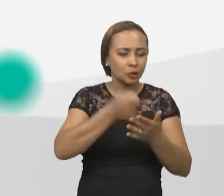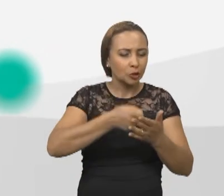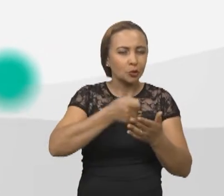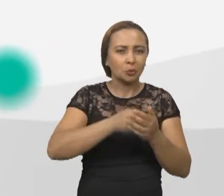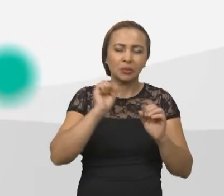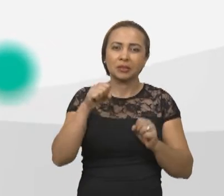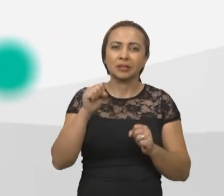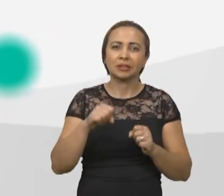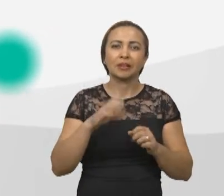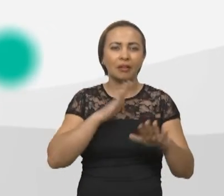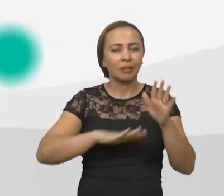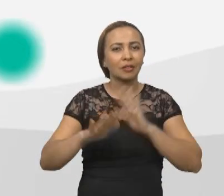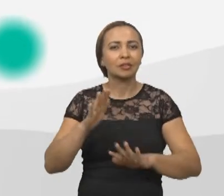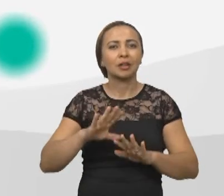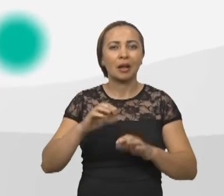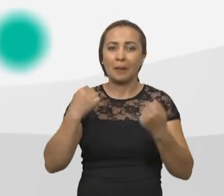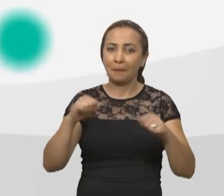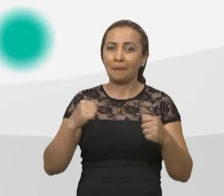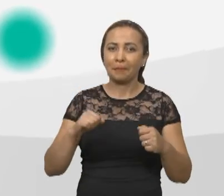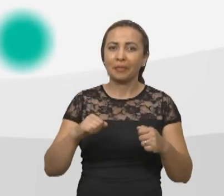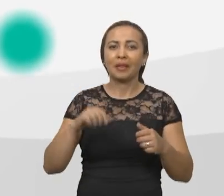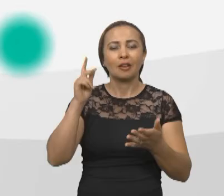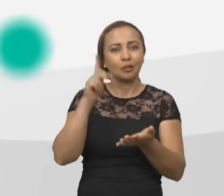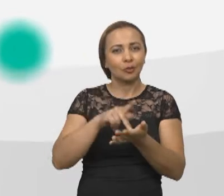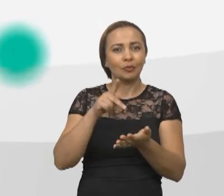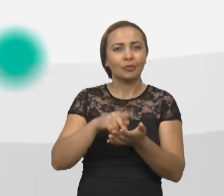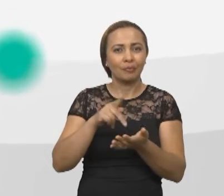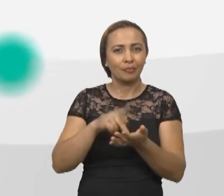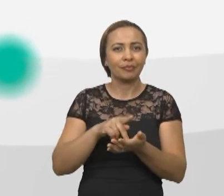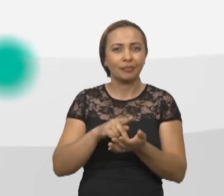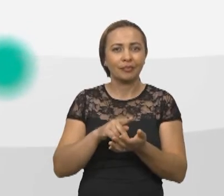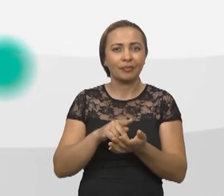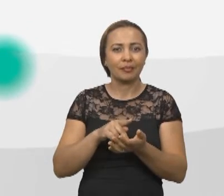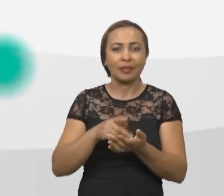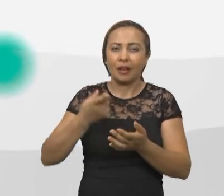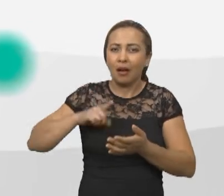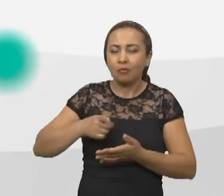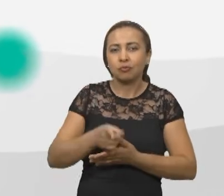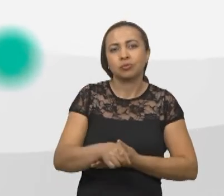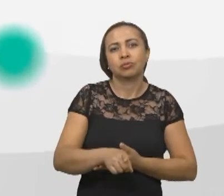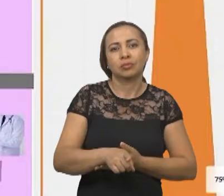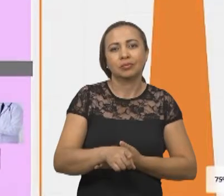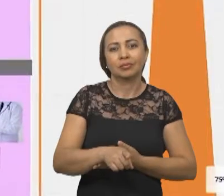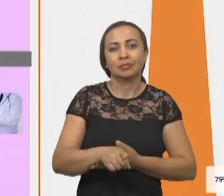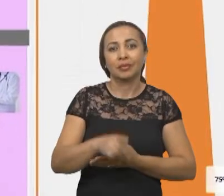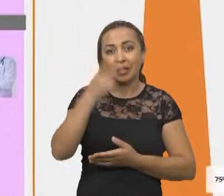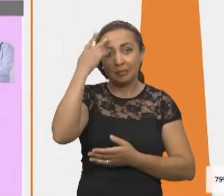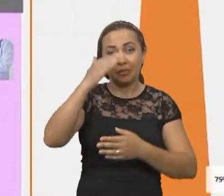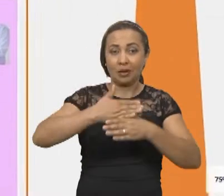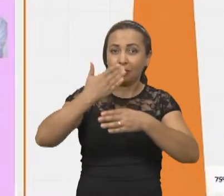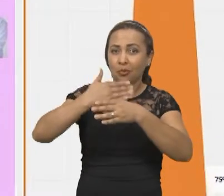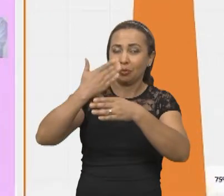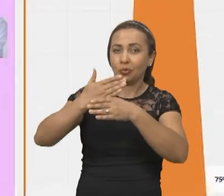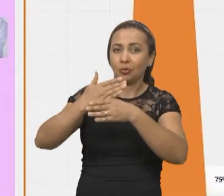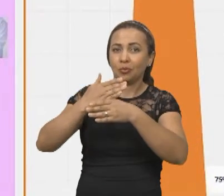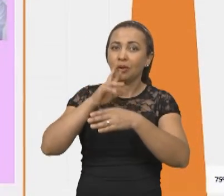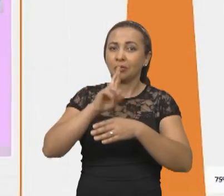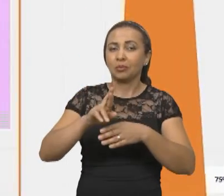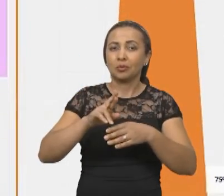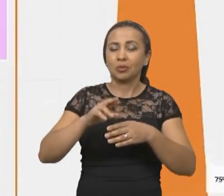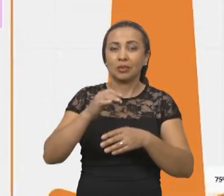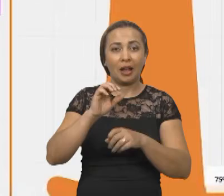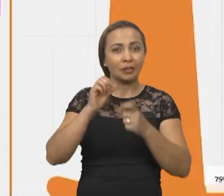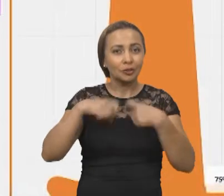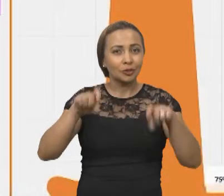que exige muita identificação e precisa realmente ir a fundo. E a missão de construir uma solução